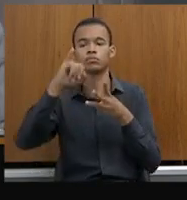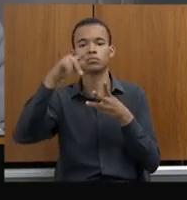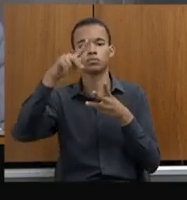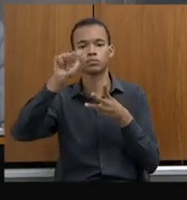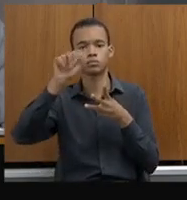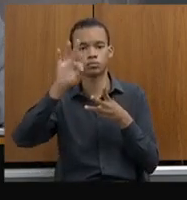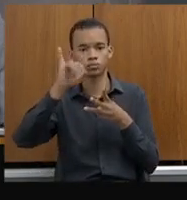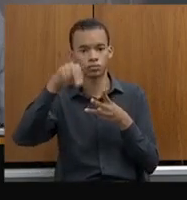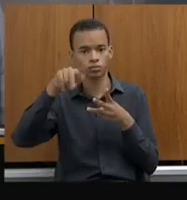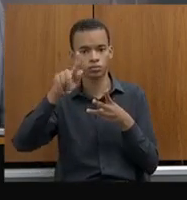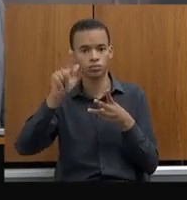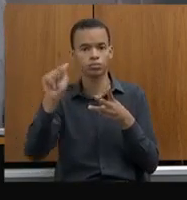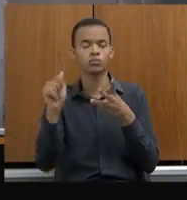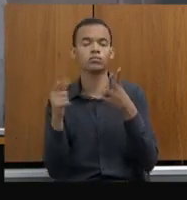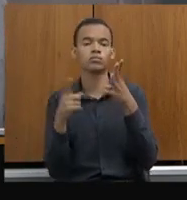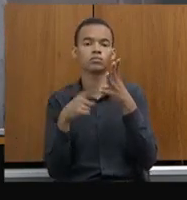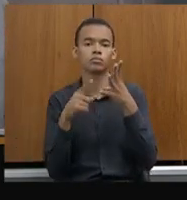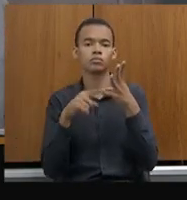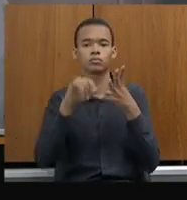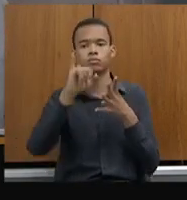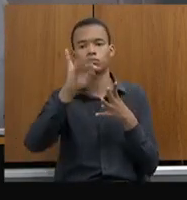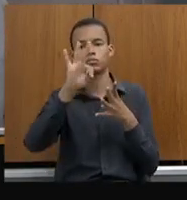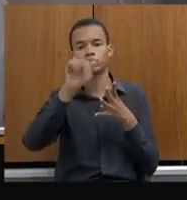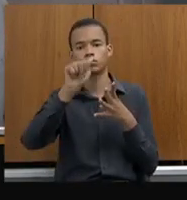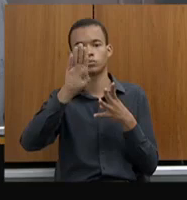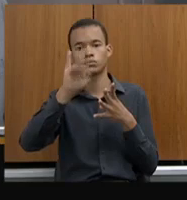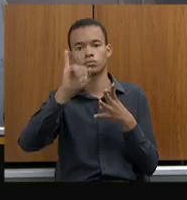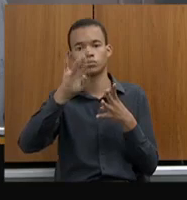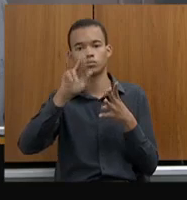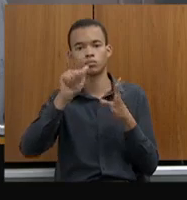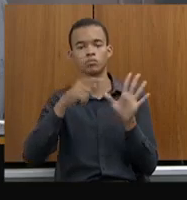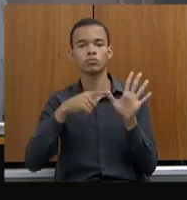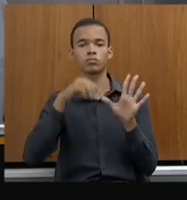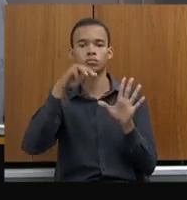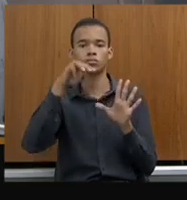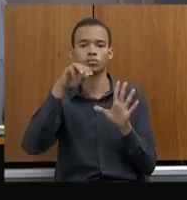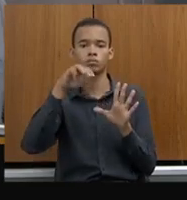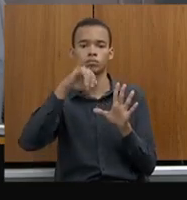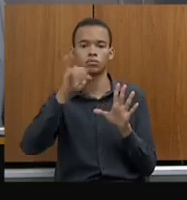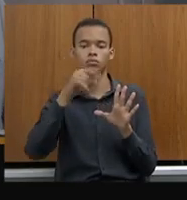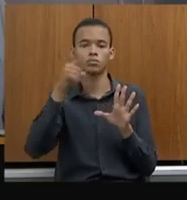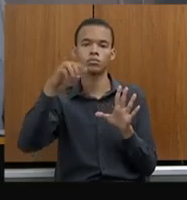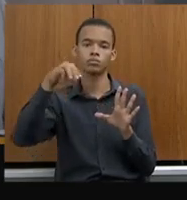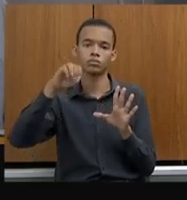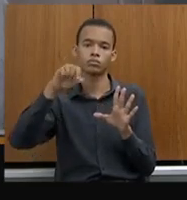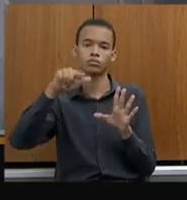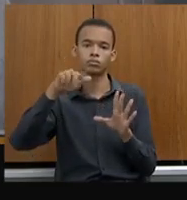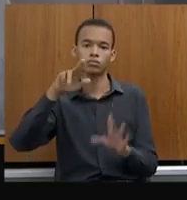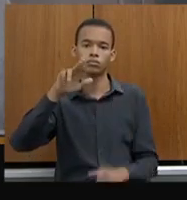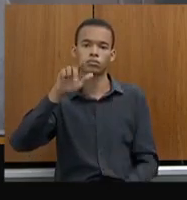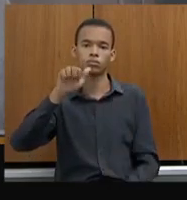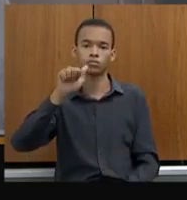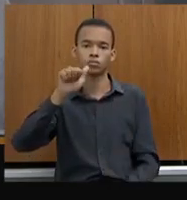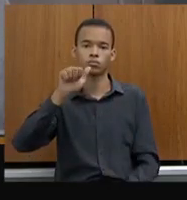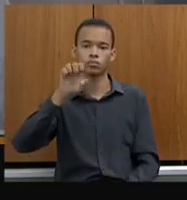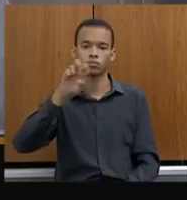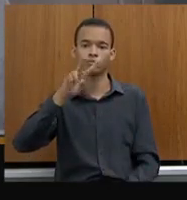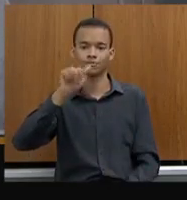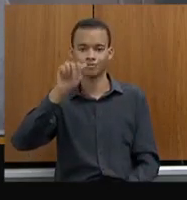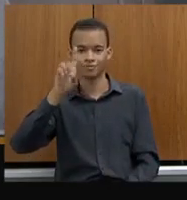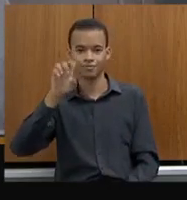e Regionadas, Itabira, João Molevade, Manhuaçu, Ponte Nova. Nós também